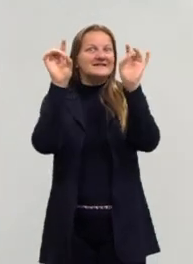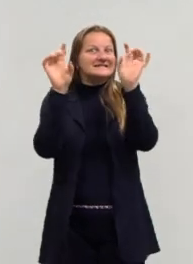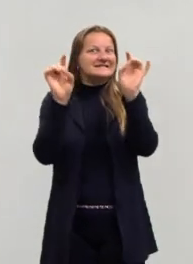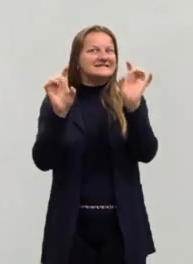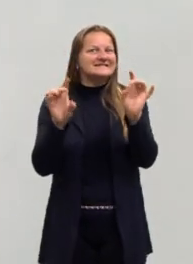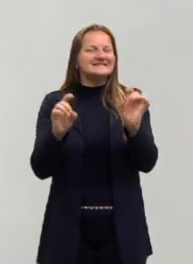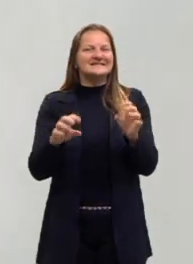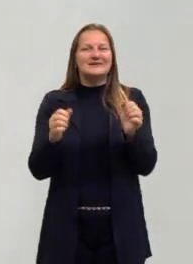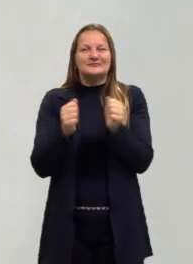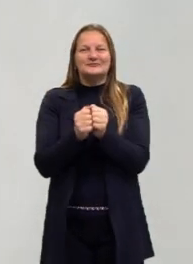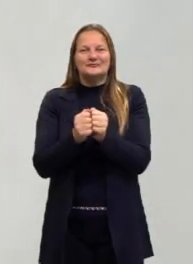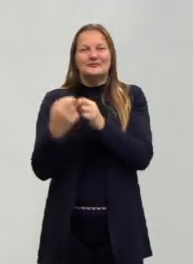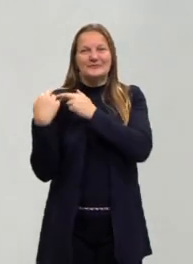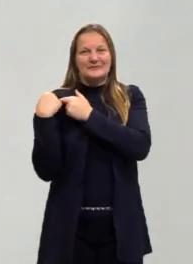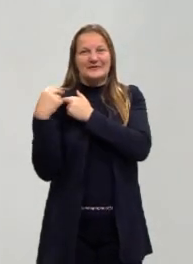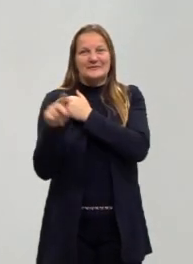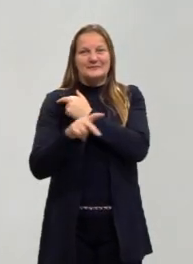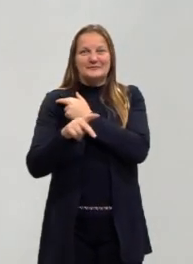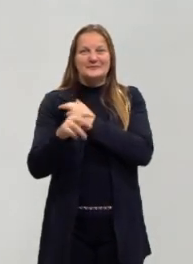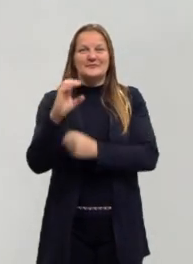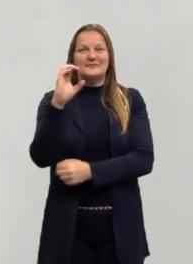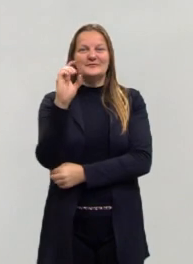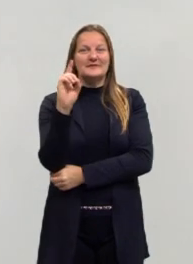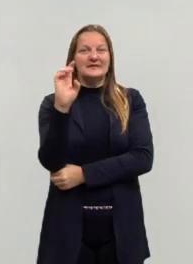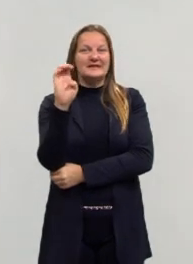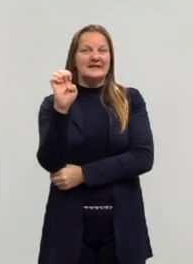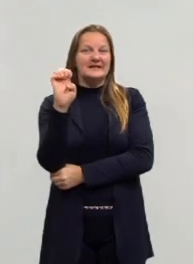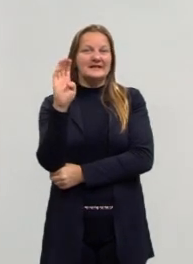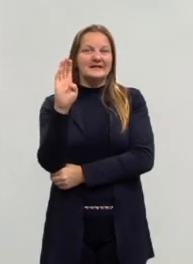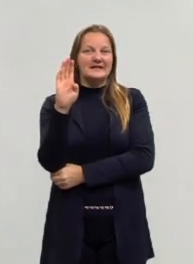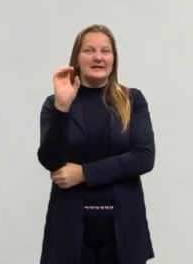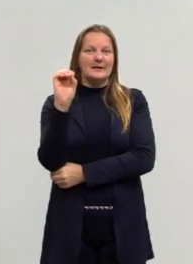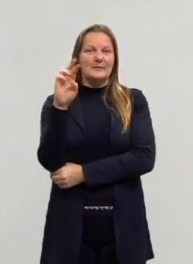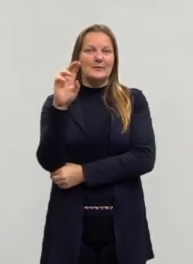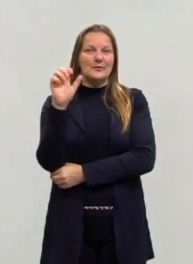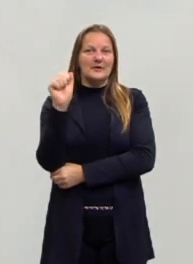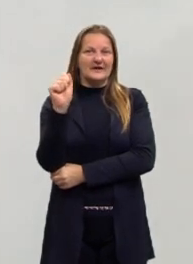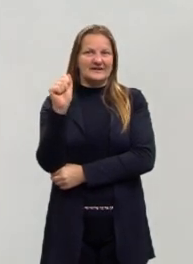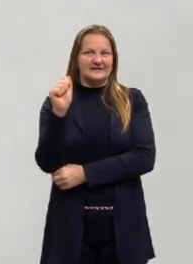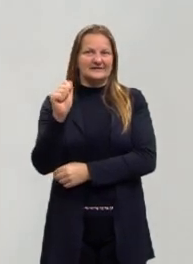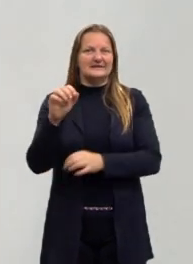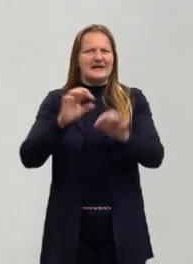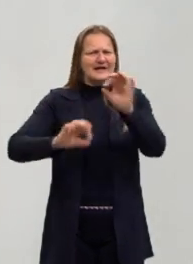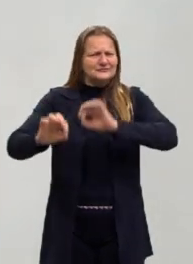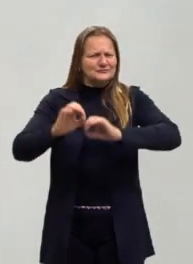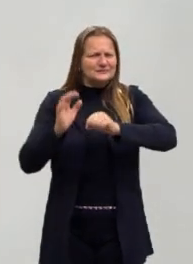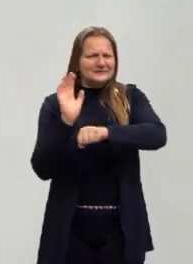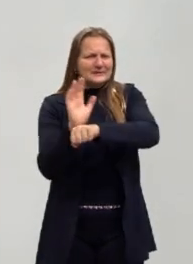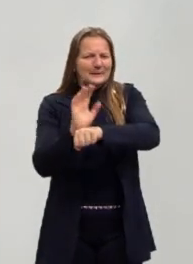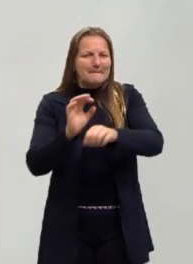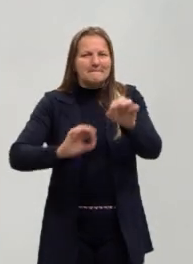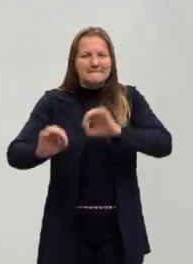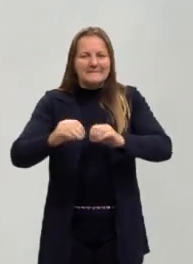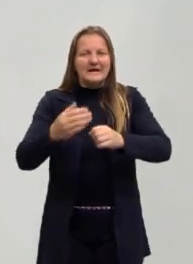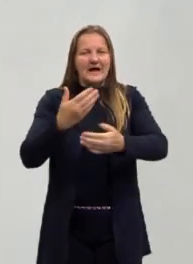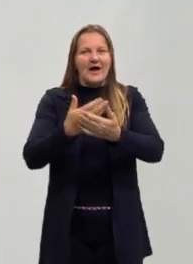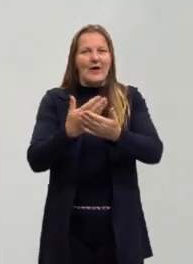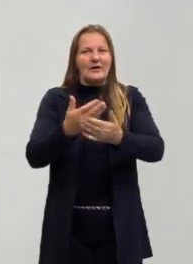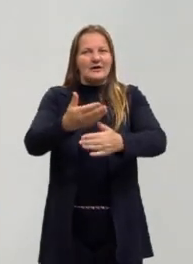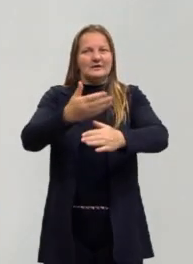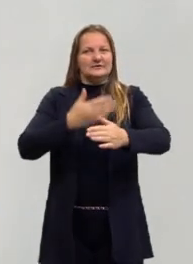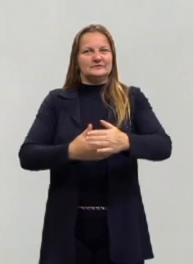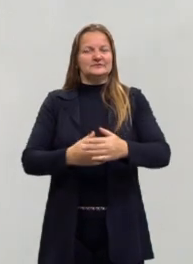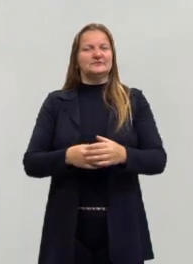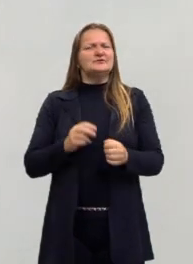especial que é a minha curadora, que é a pessoa que me auxilia a preparar as aulas para vocês, porque sozinho a gente não faz nada, a gente sempre